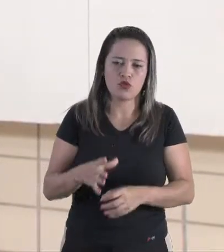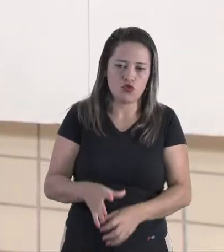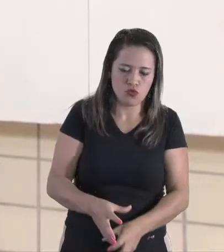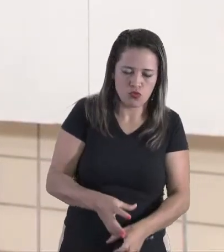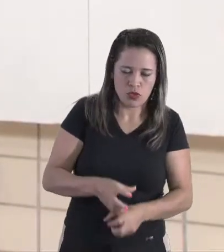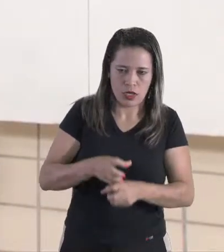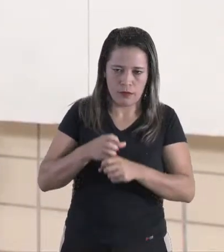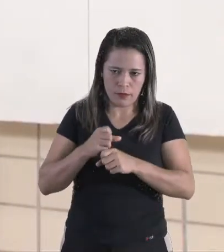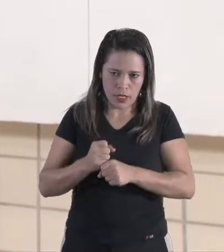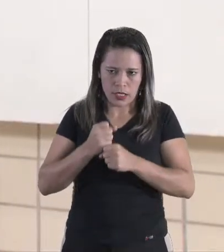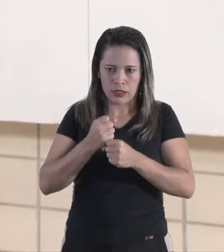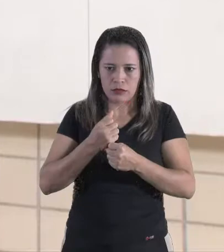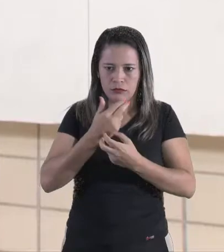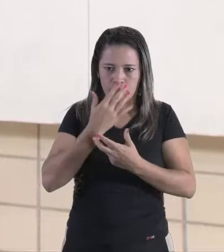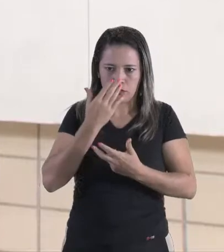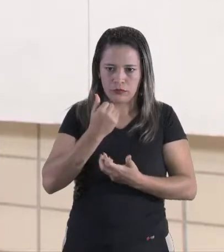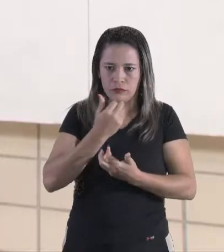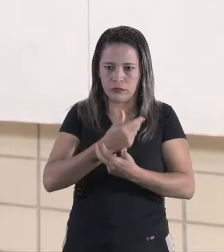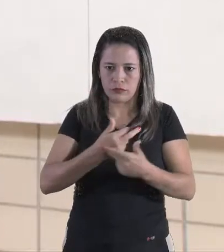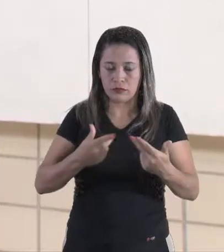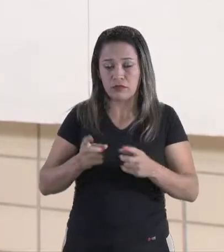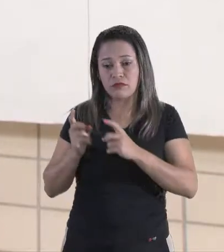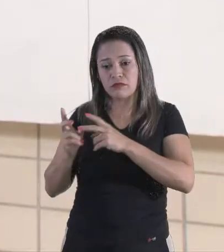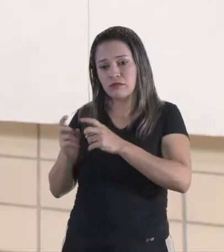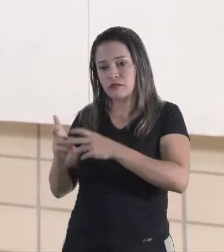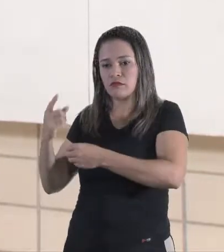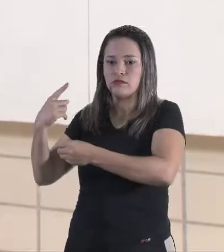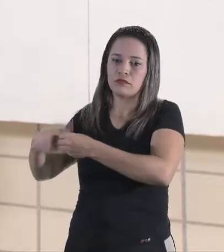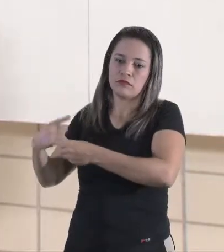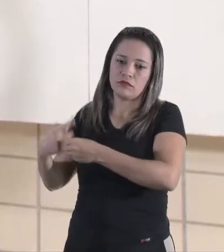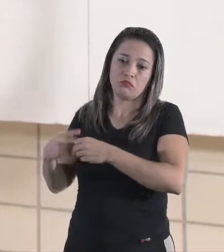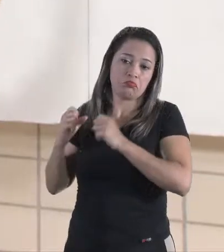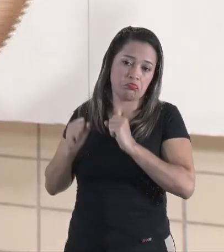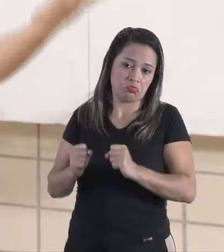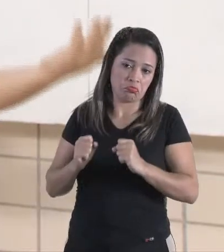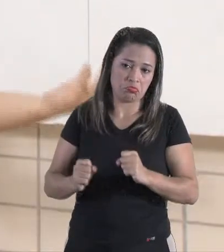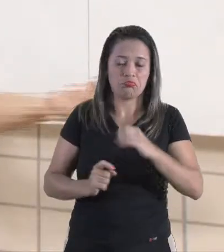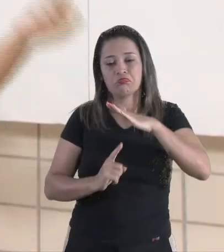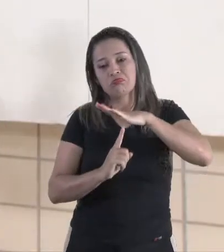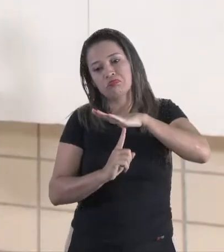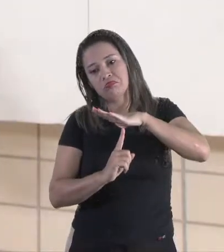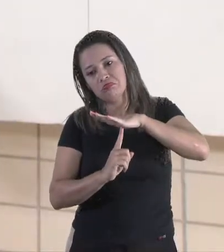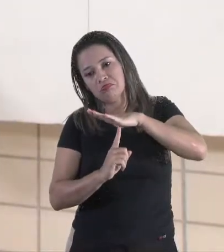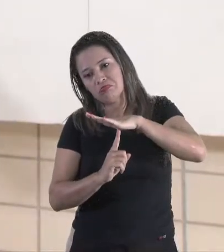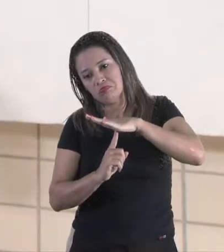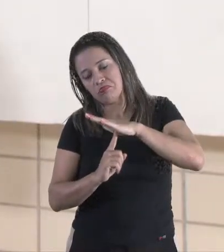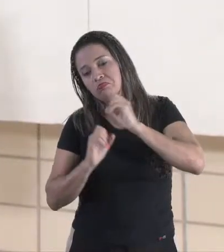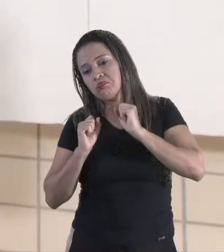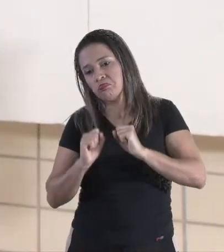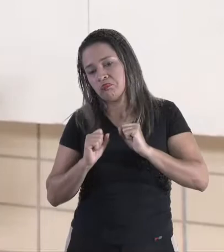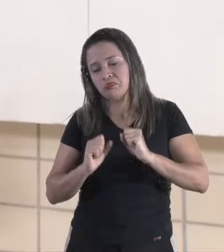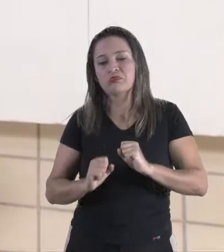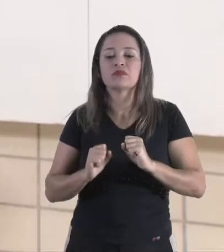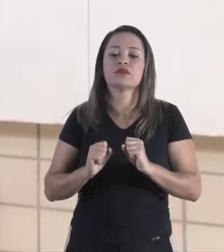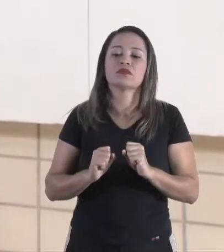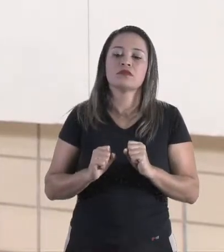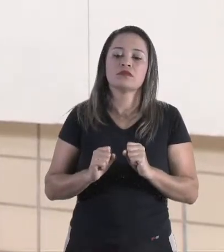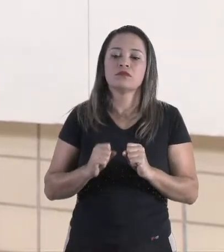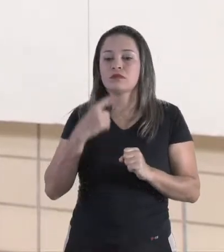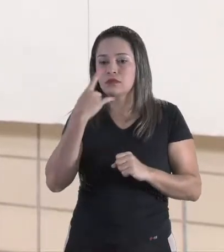alimentos e ele vende lá na cidade. Ele pode vender lá para a feirante da cidade, lá nos